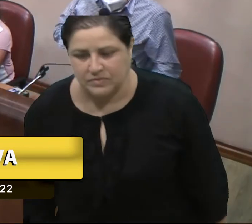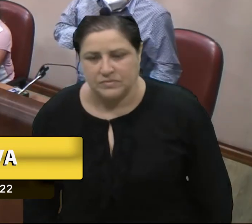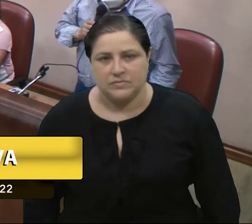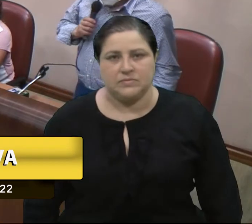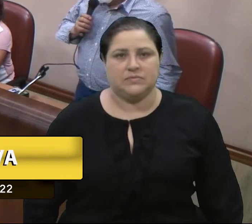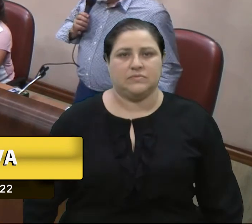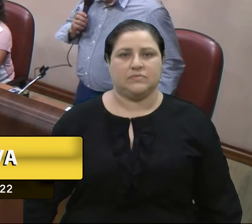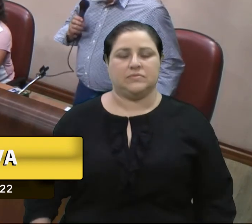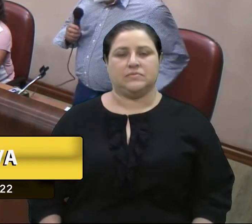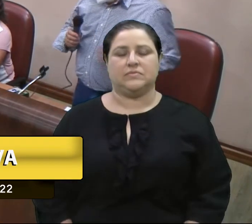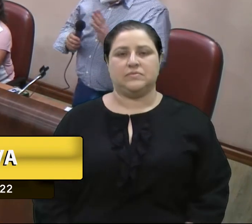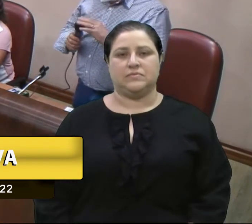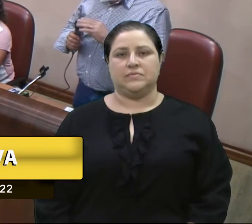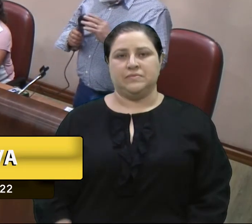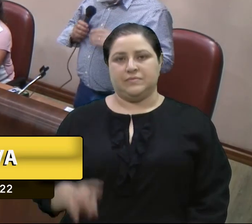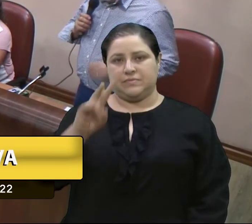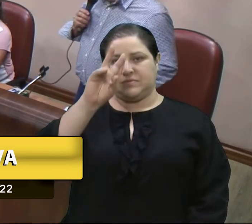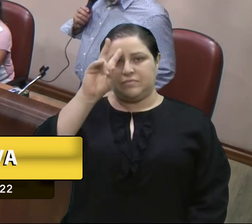Senhora